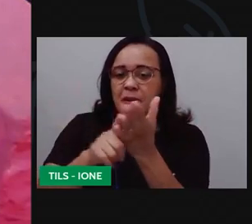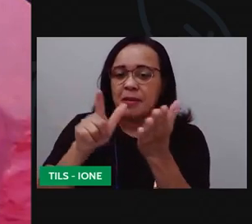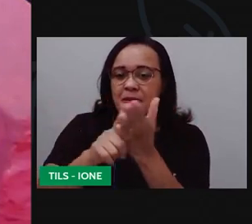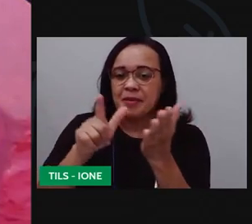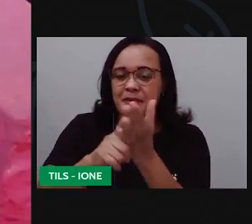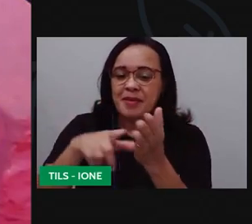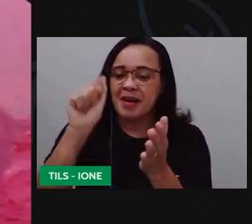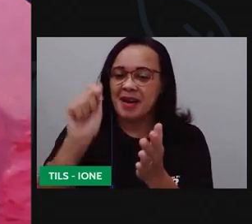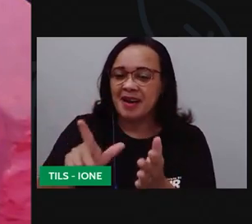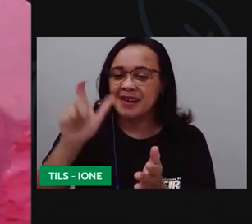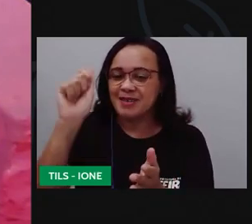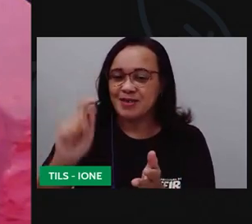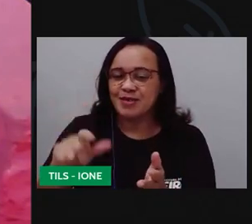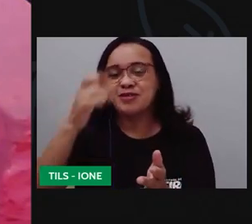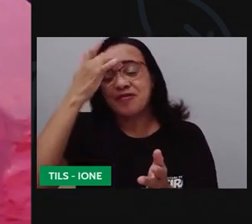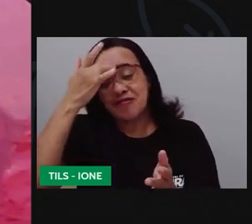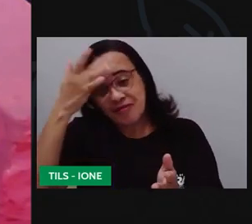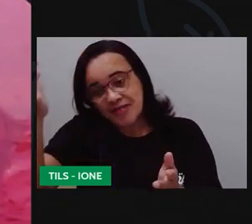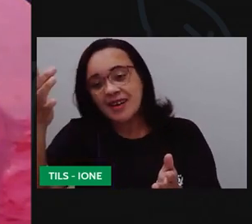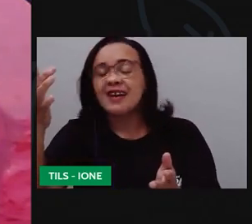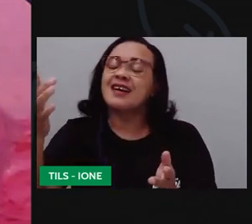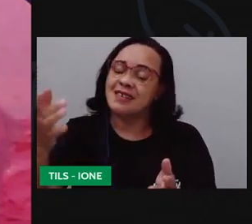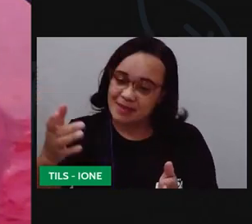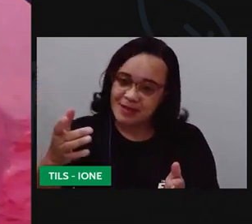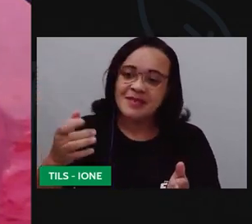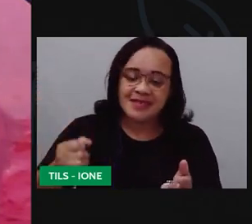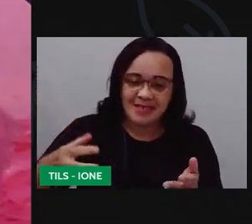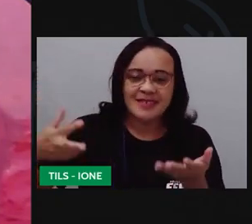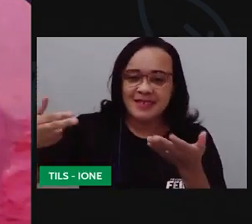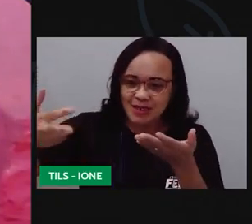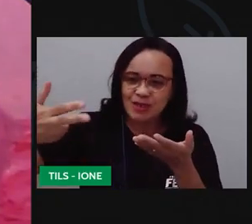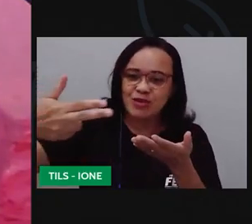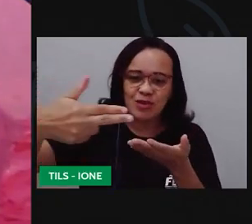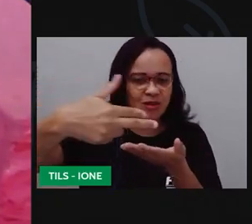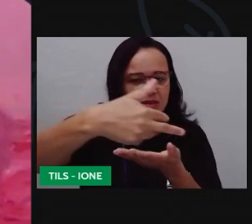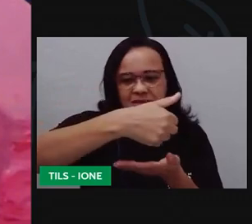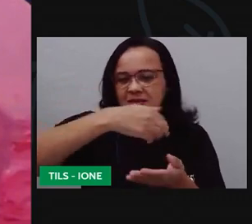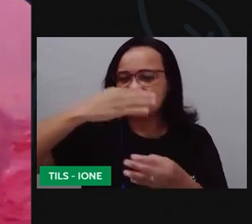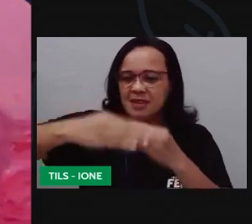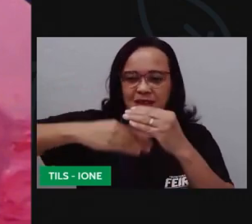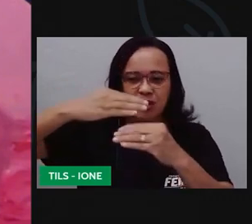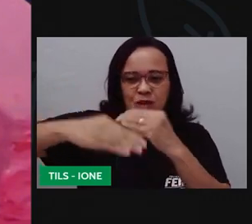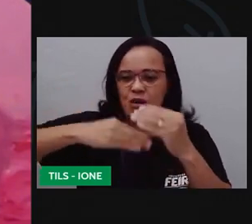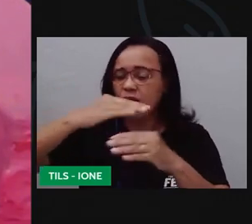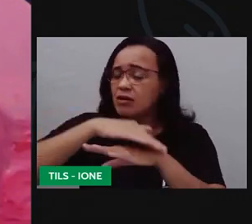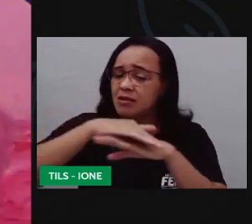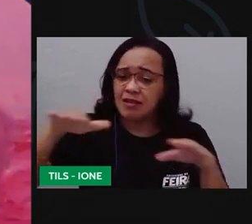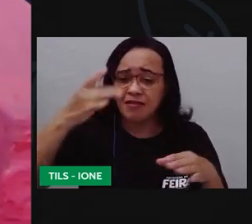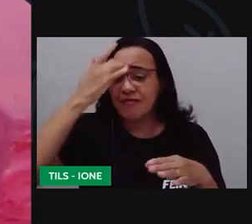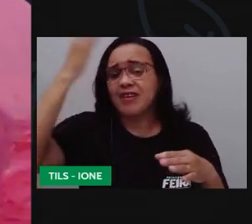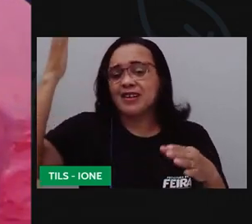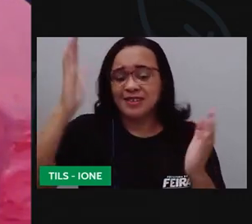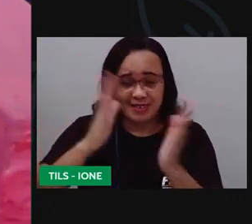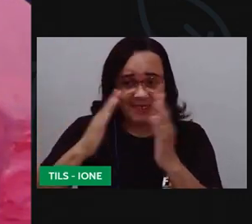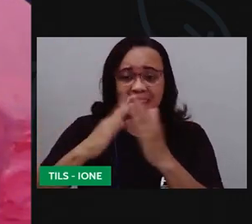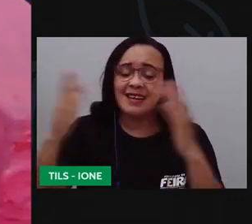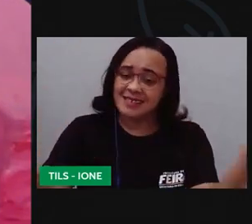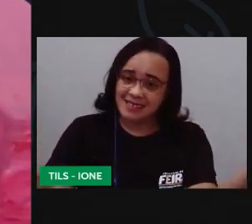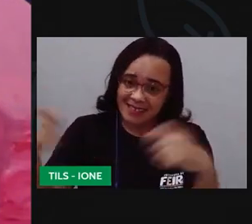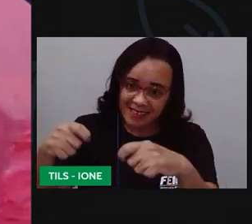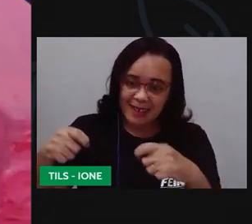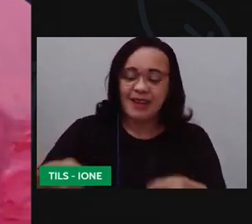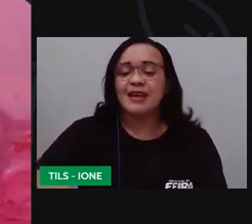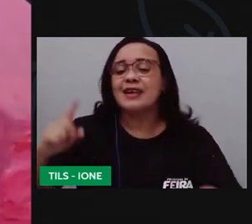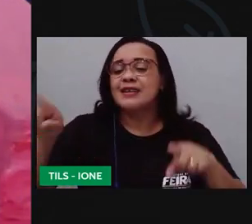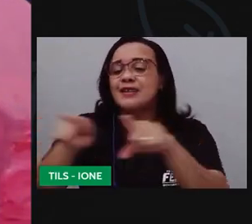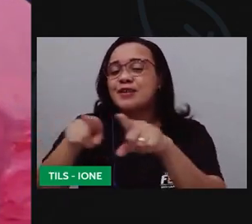fácil demais também ó cortei só enrolar o tubinho coisa fácil gente dá pra fazer em casa tranquilamente e o melhor com material